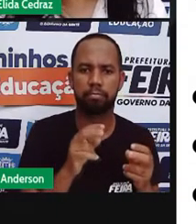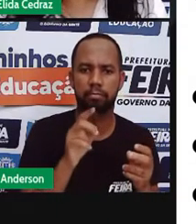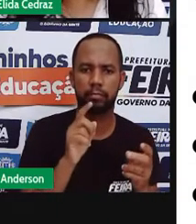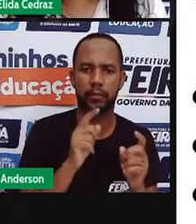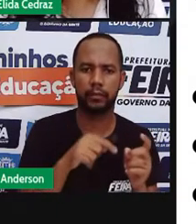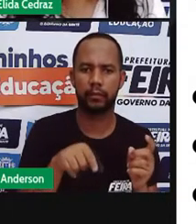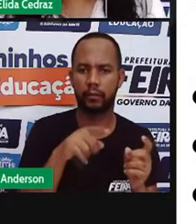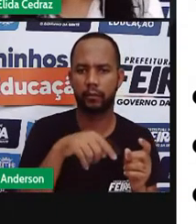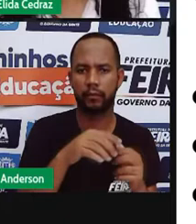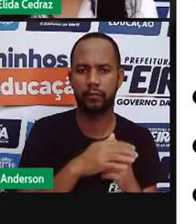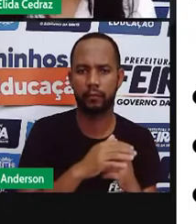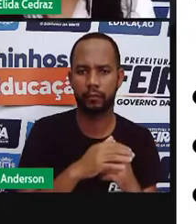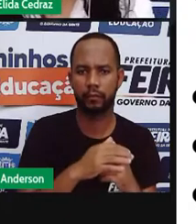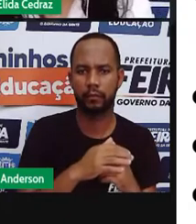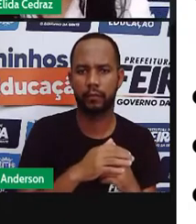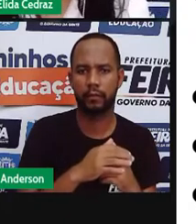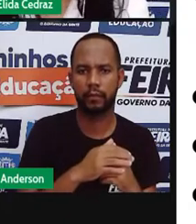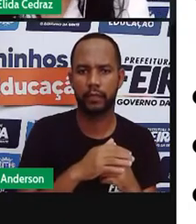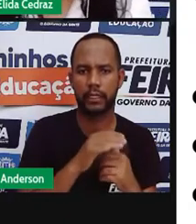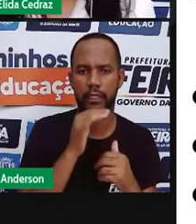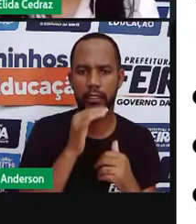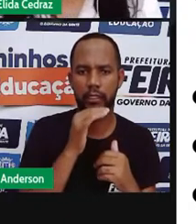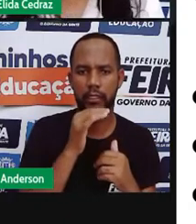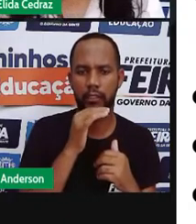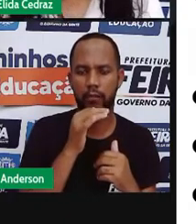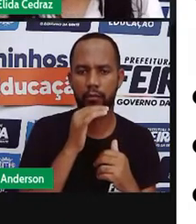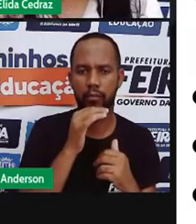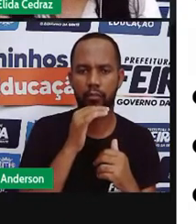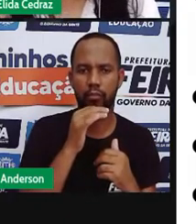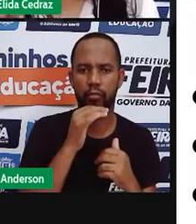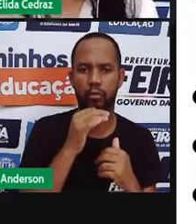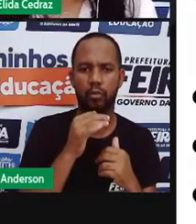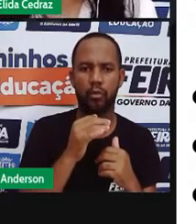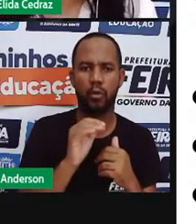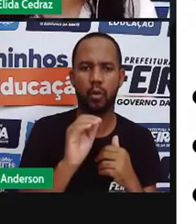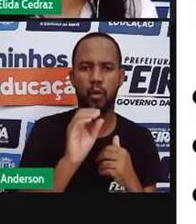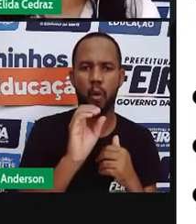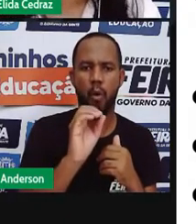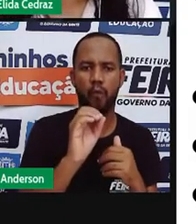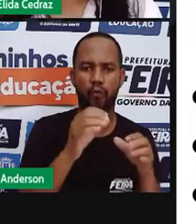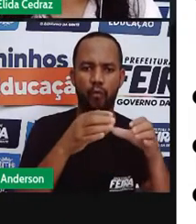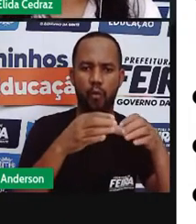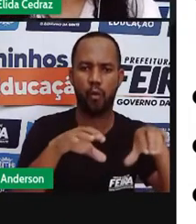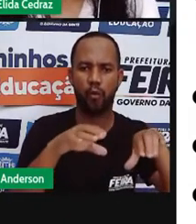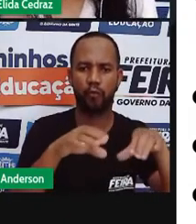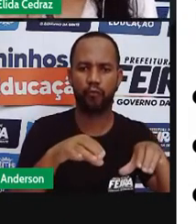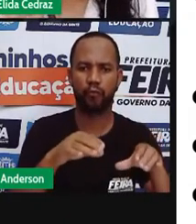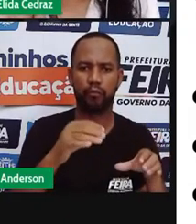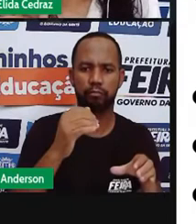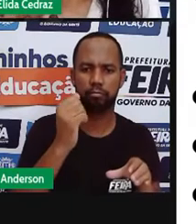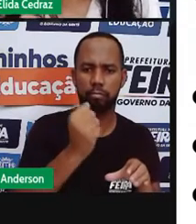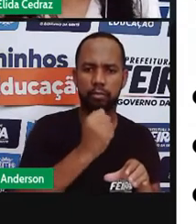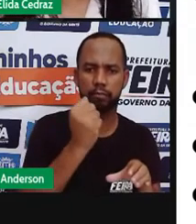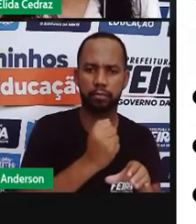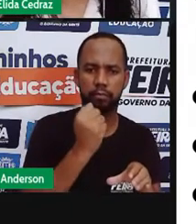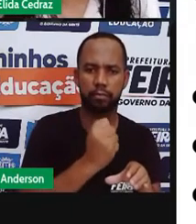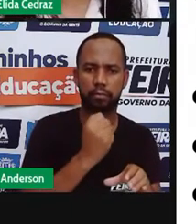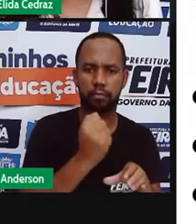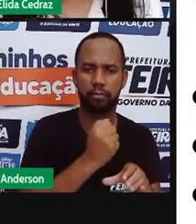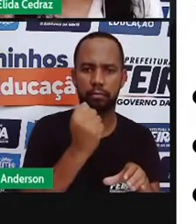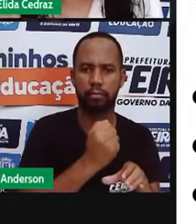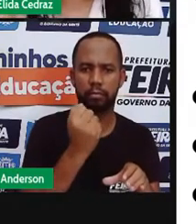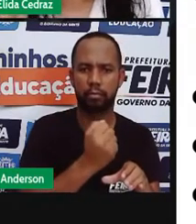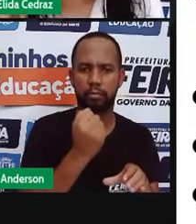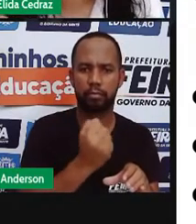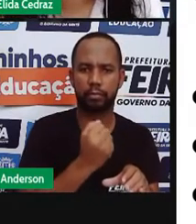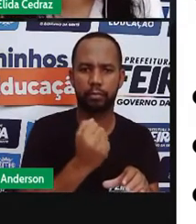caneca o ovo e bata. E aí ele vai dizendo o passo a passo, na ordem certinha